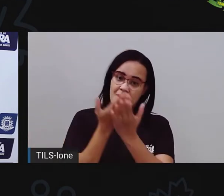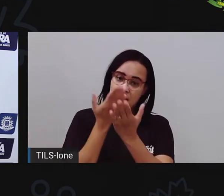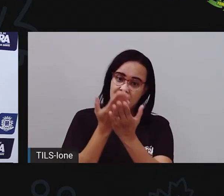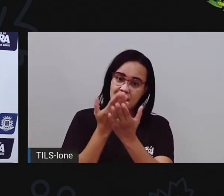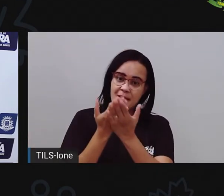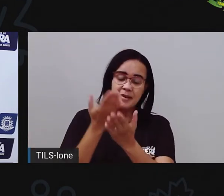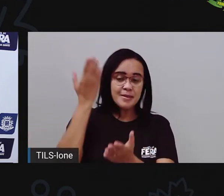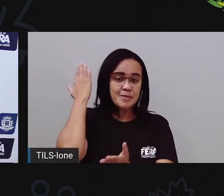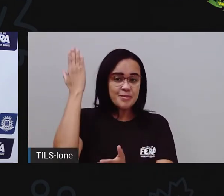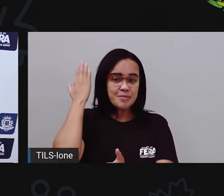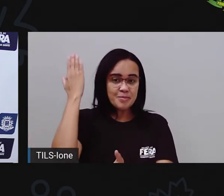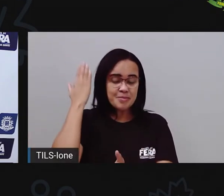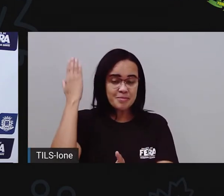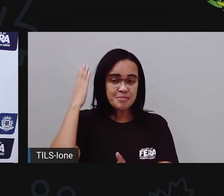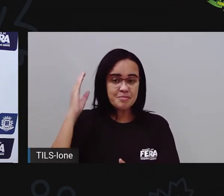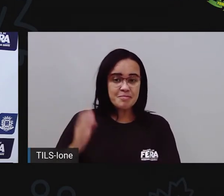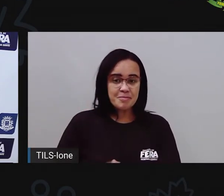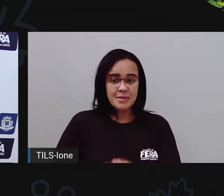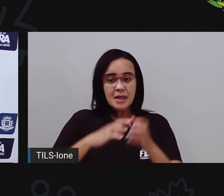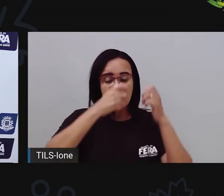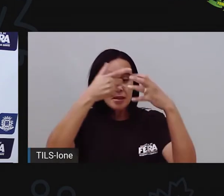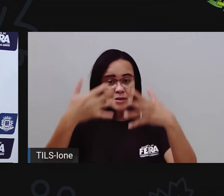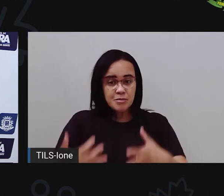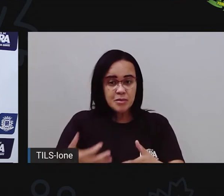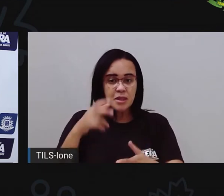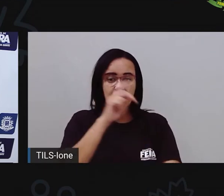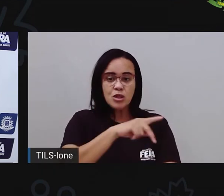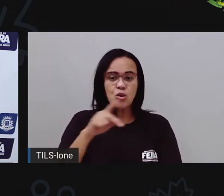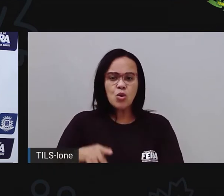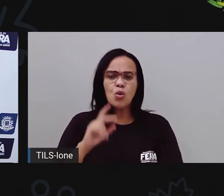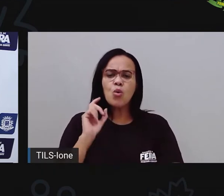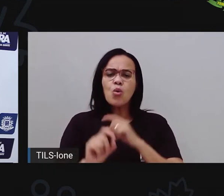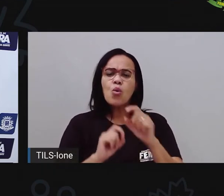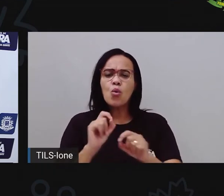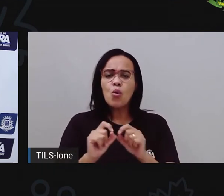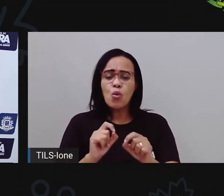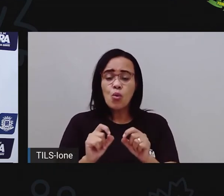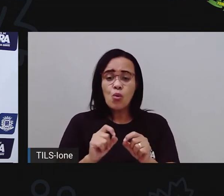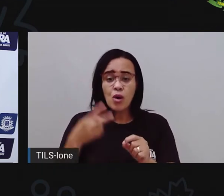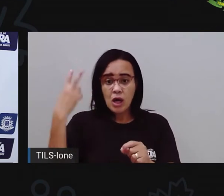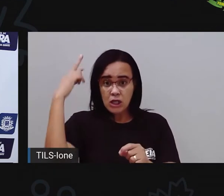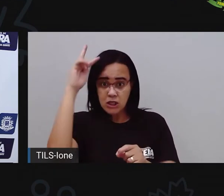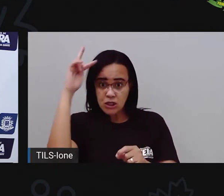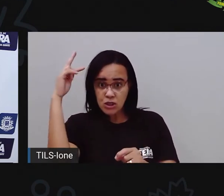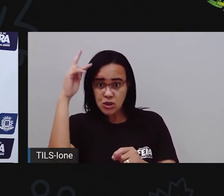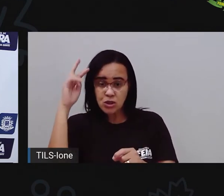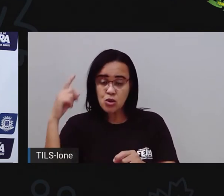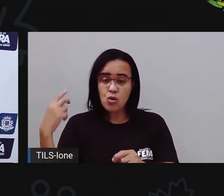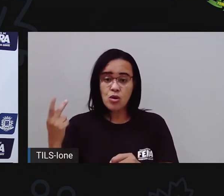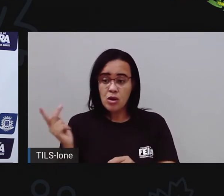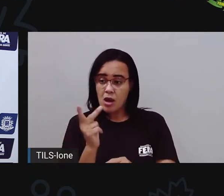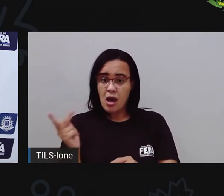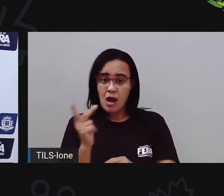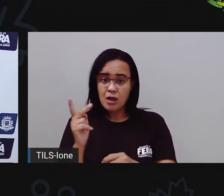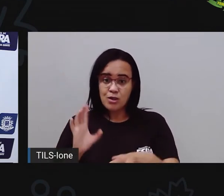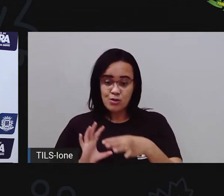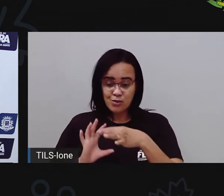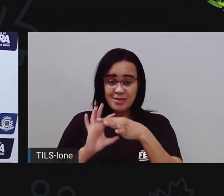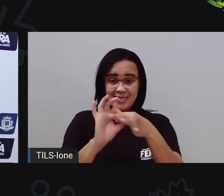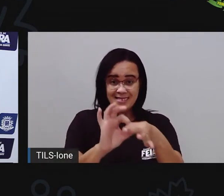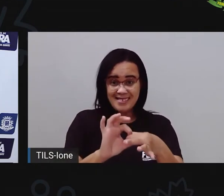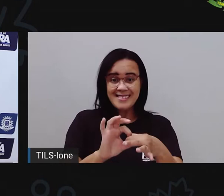falamos do Rabanete, né? Que a Pró explicou para vocês que aquela história e essa também é uma história, né?